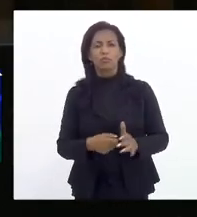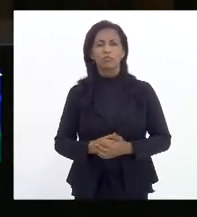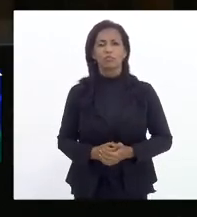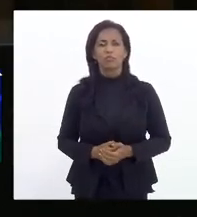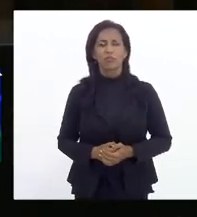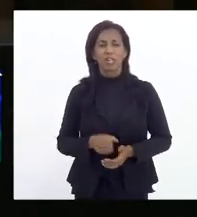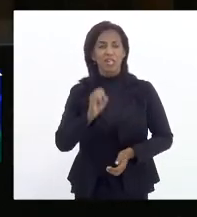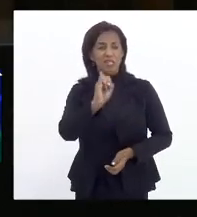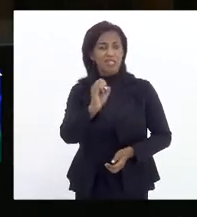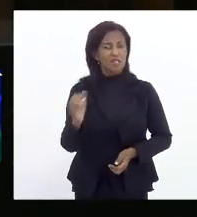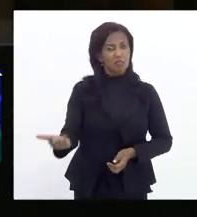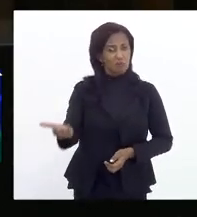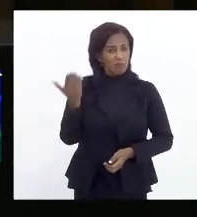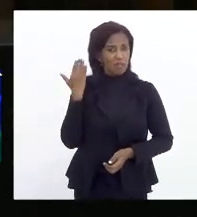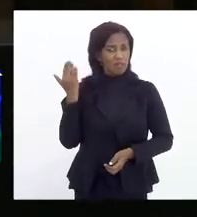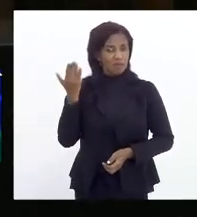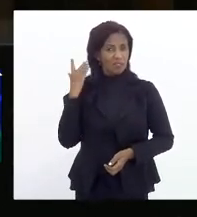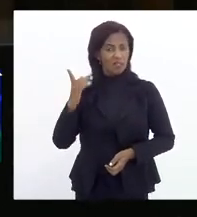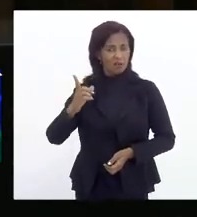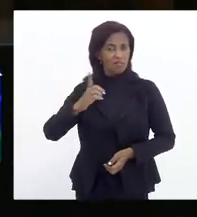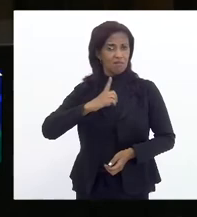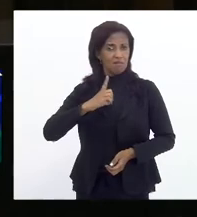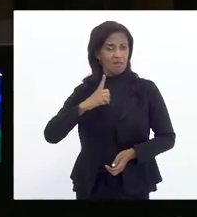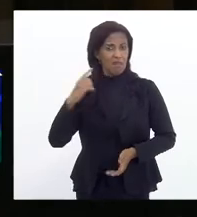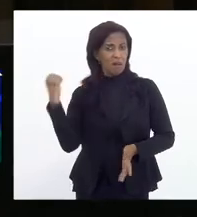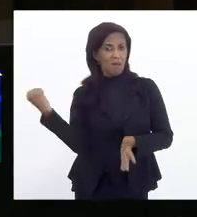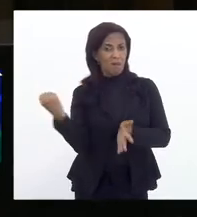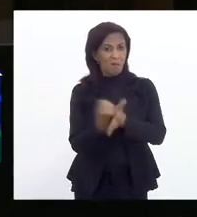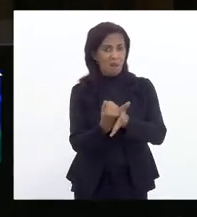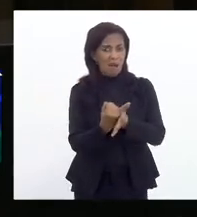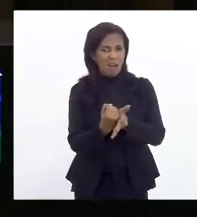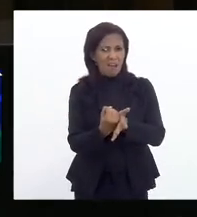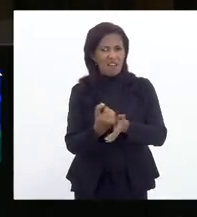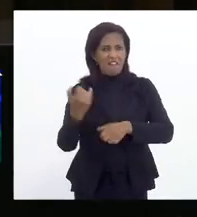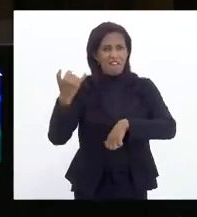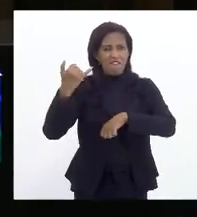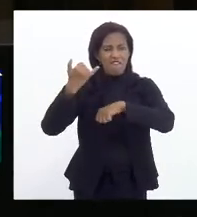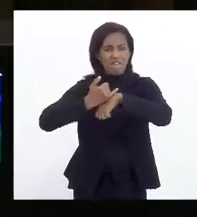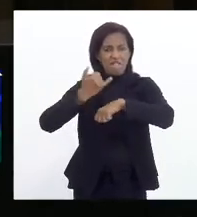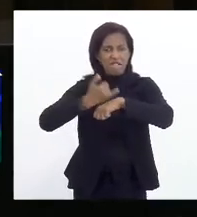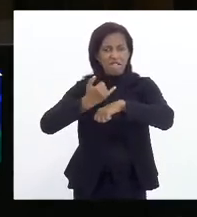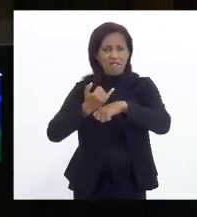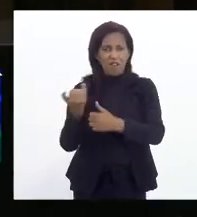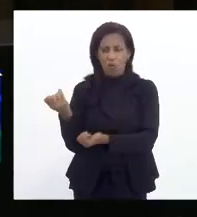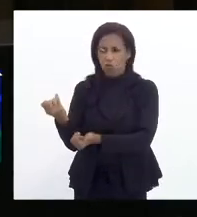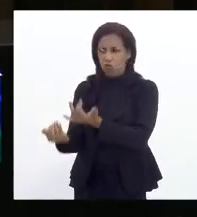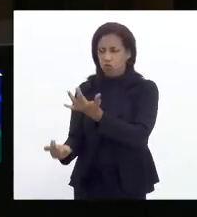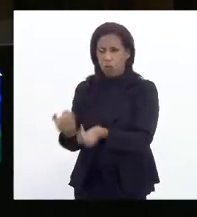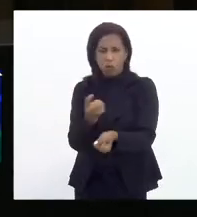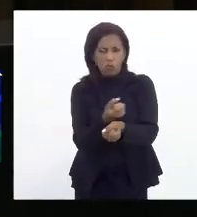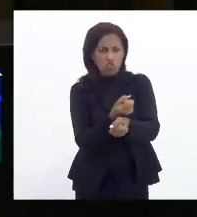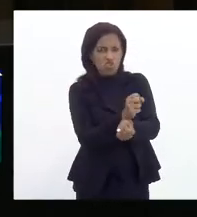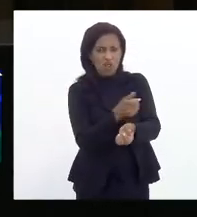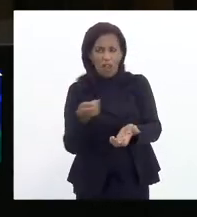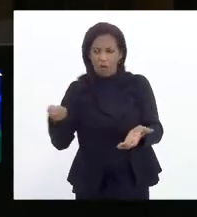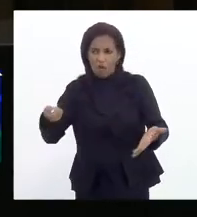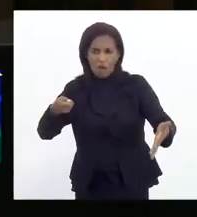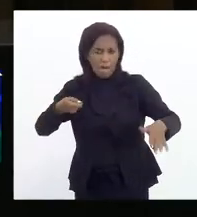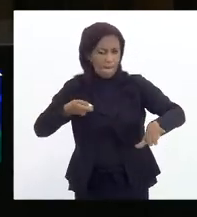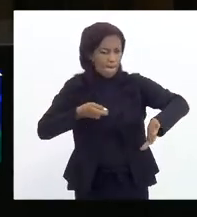Se no passado existiu a marcação a ferro e fogo dos escravos e gados